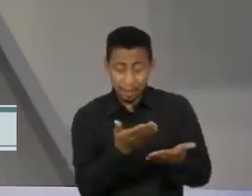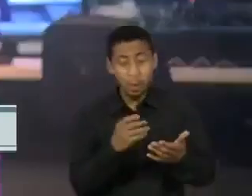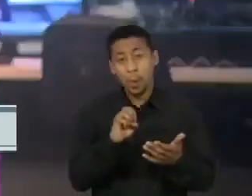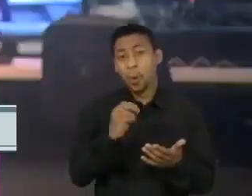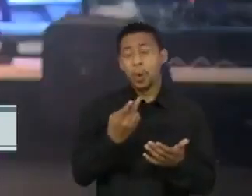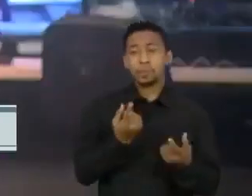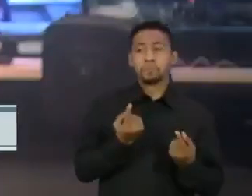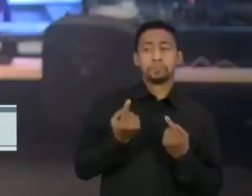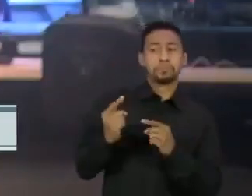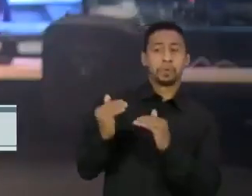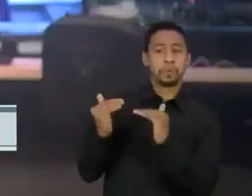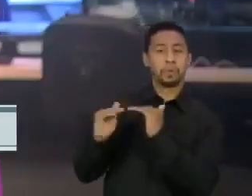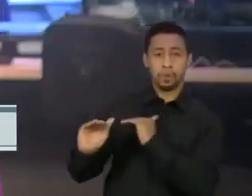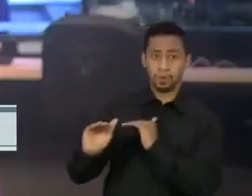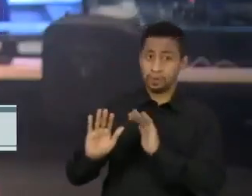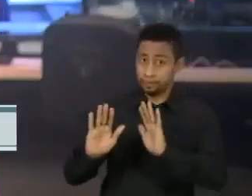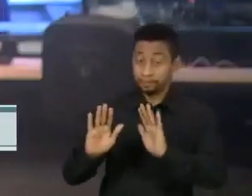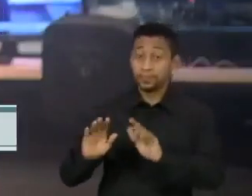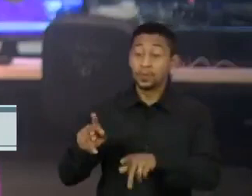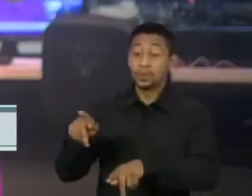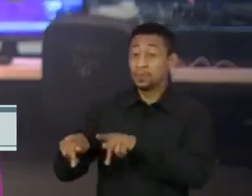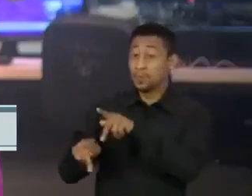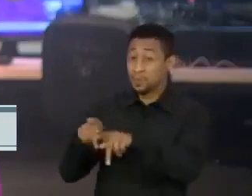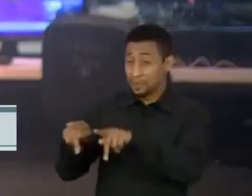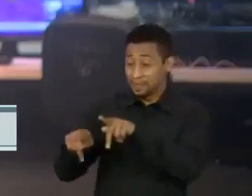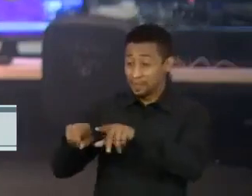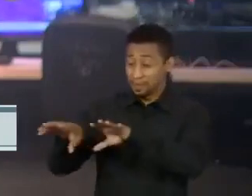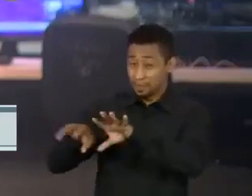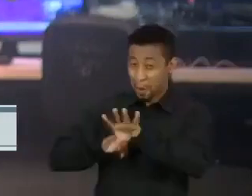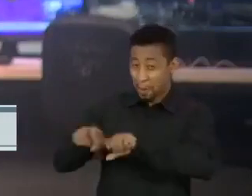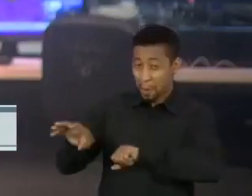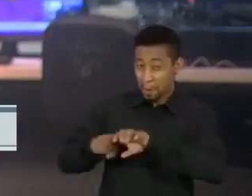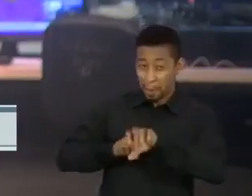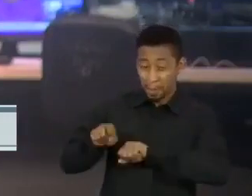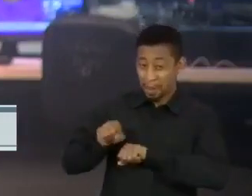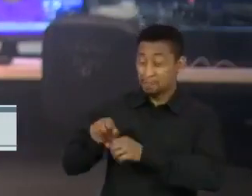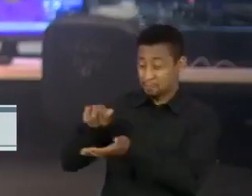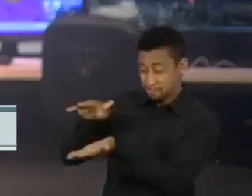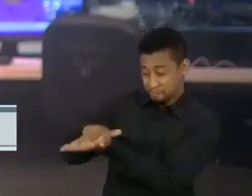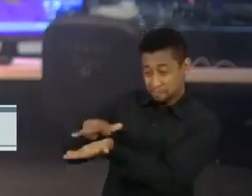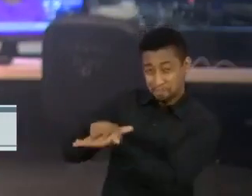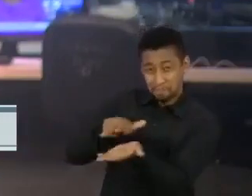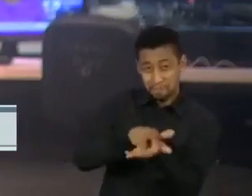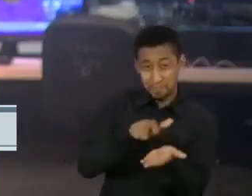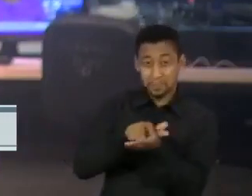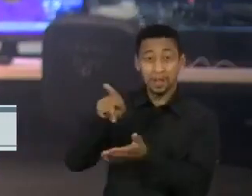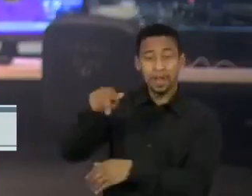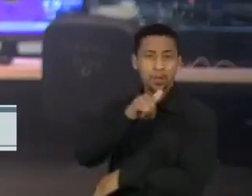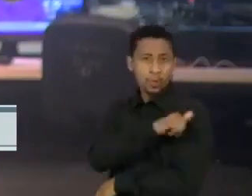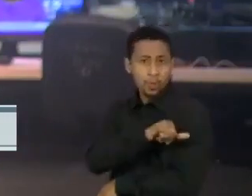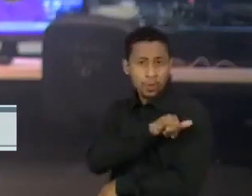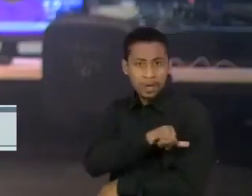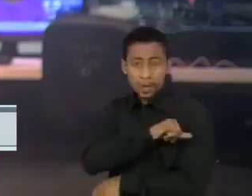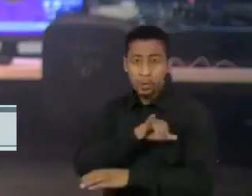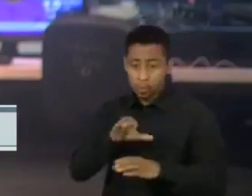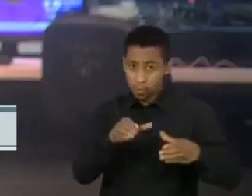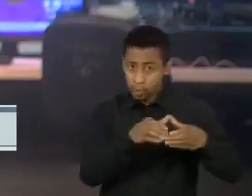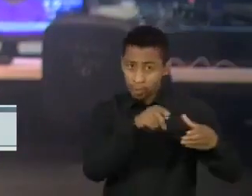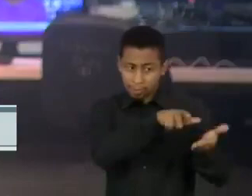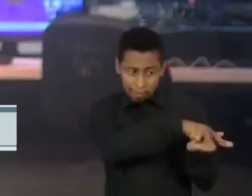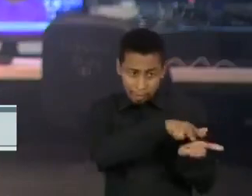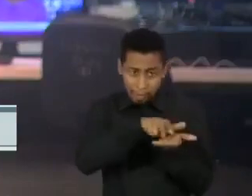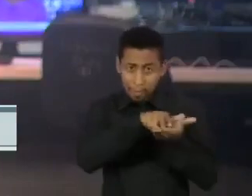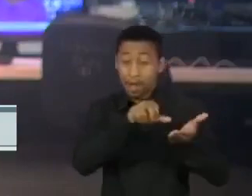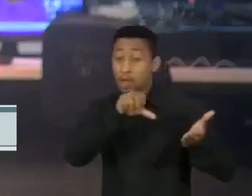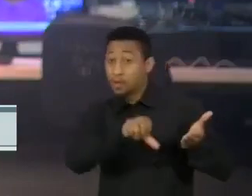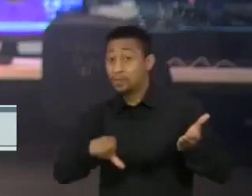vacinação. 95% dos casos que resultaram em internação por covid no Rio de Janeiro se referem a pessoas que